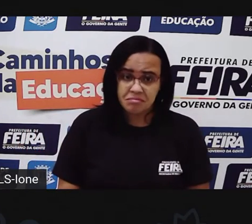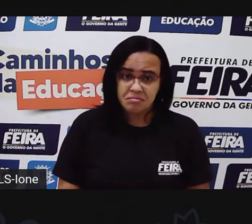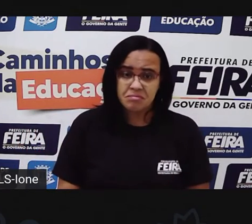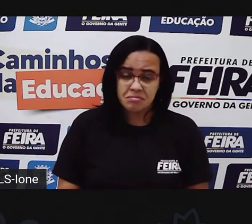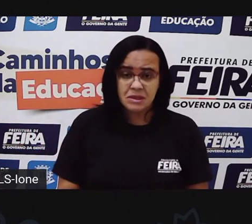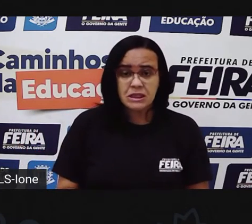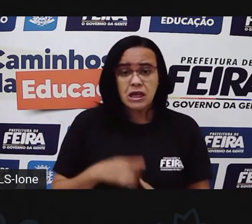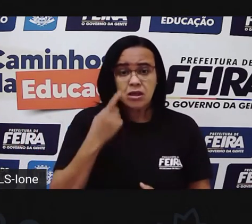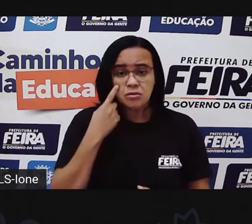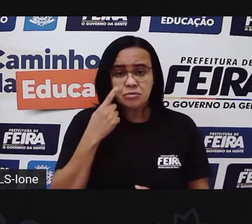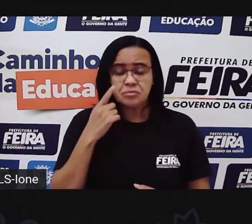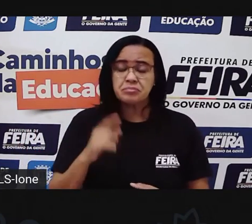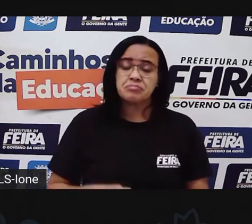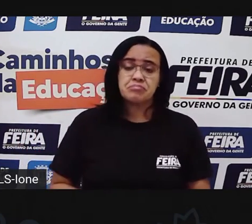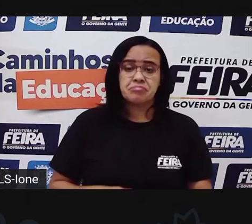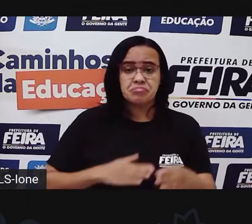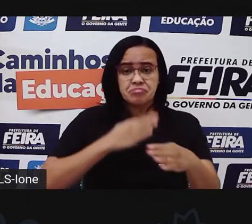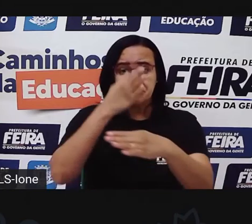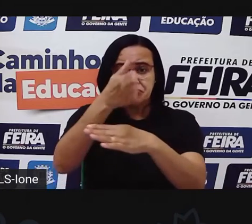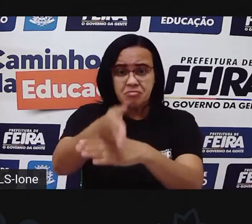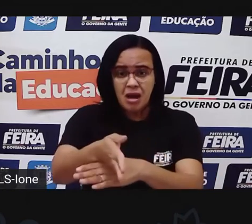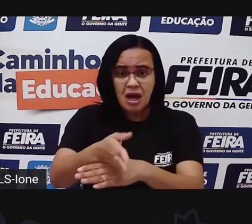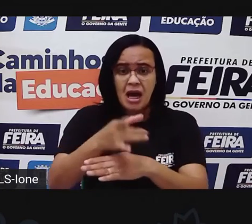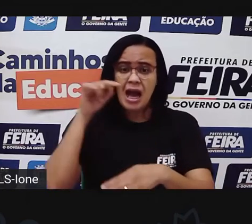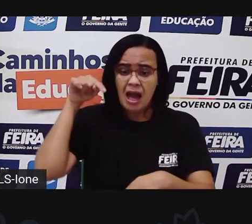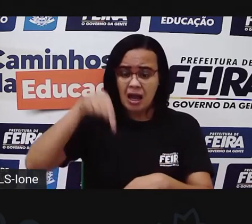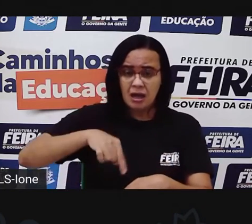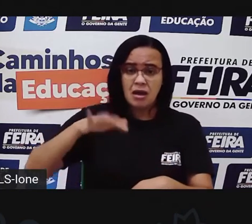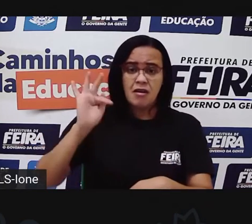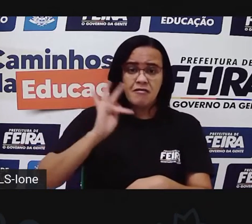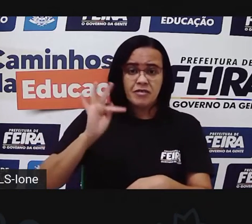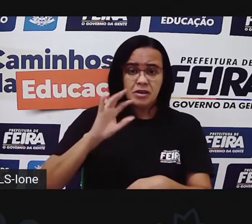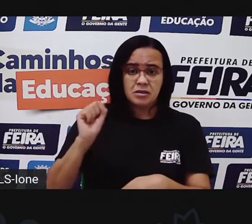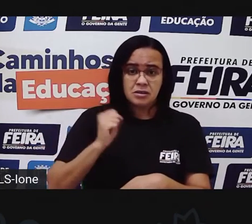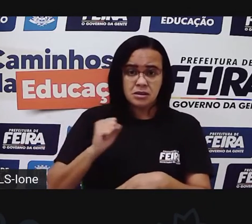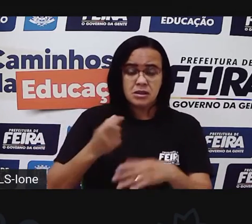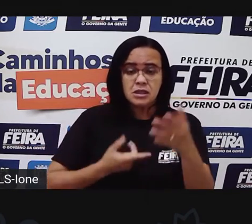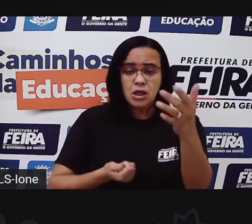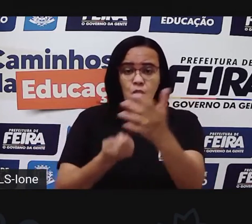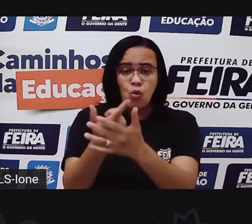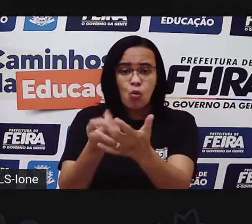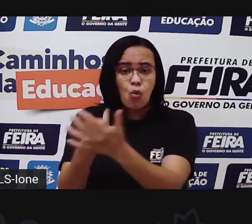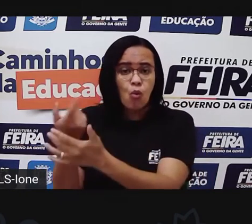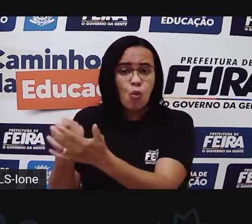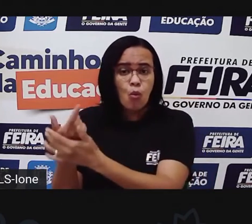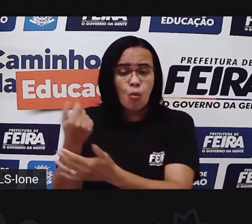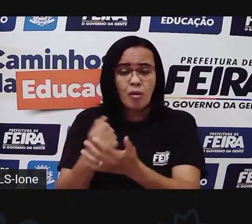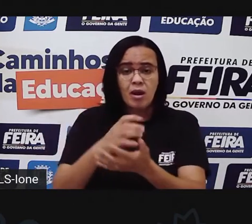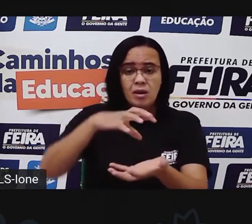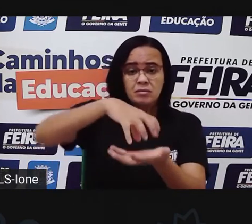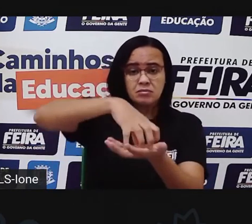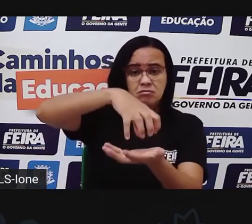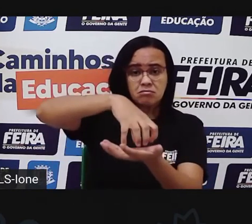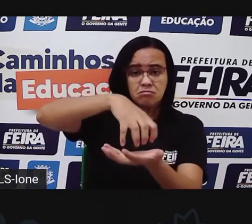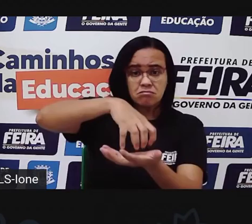você vai lá no centro de Feira de Santana, lá na Avenida Senhor dos Passos, né? Em qualquer